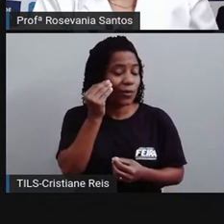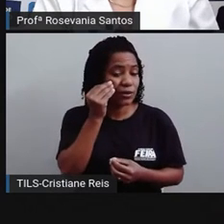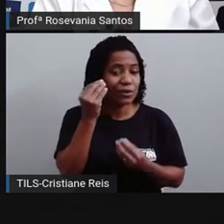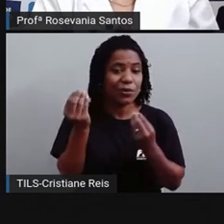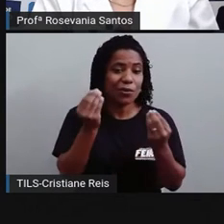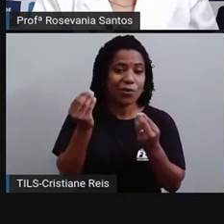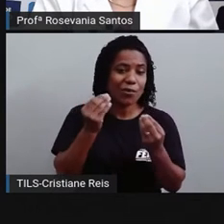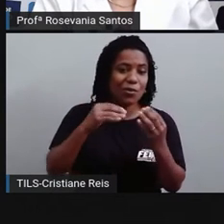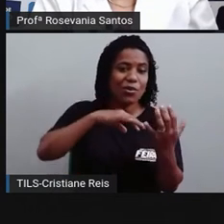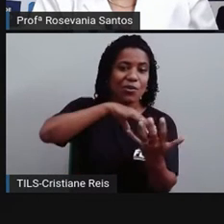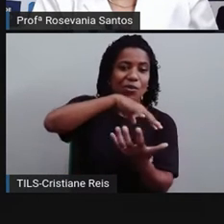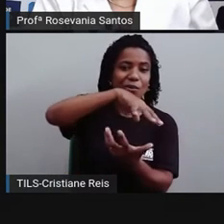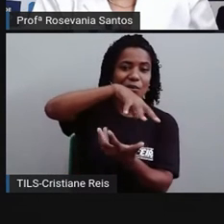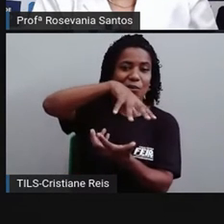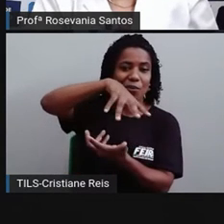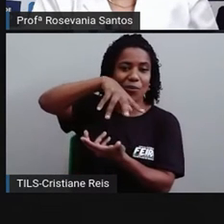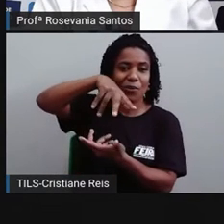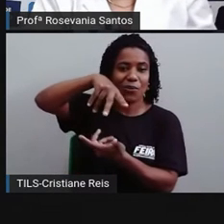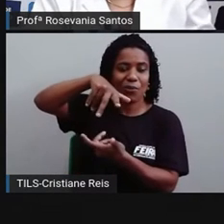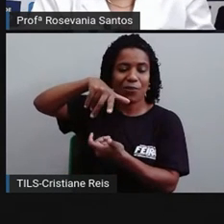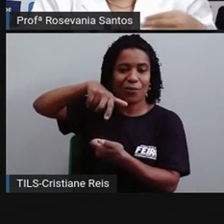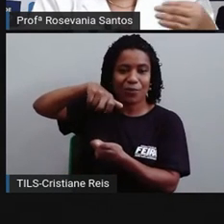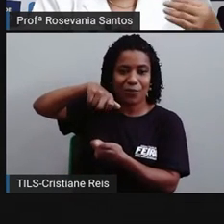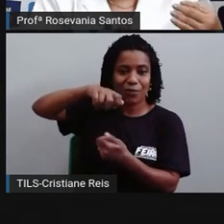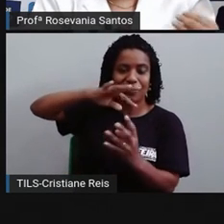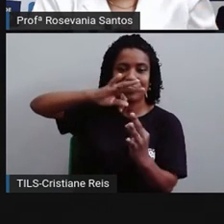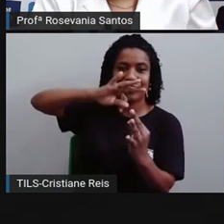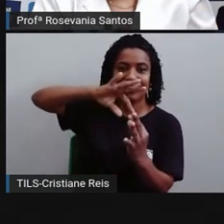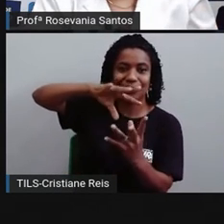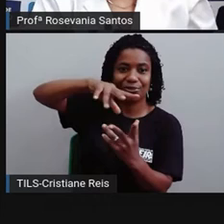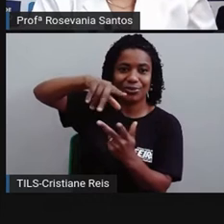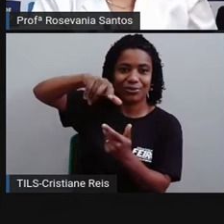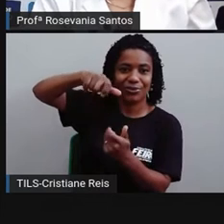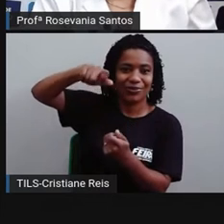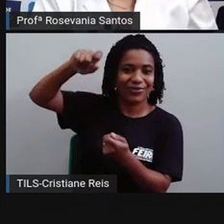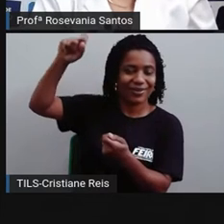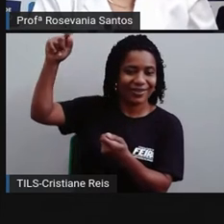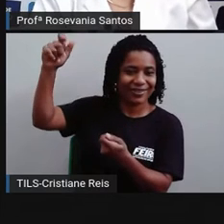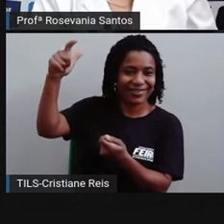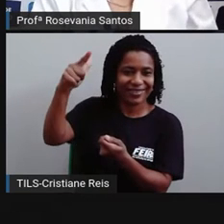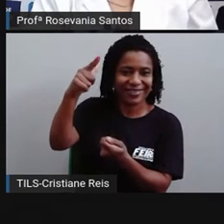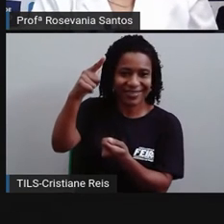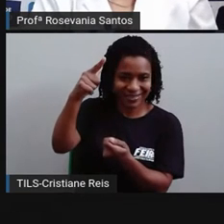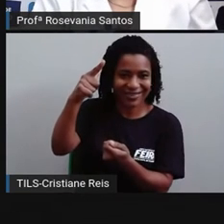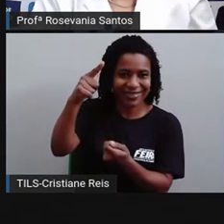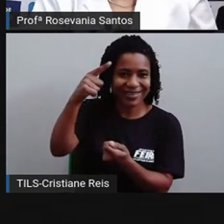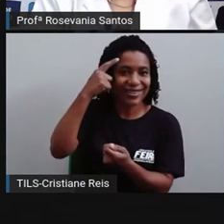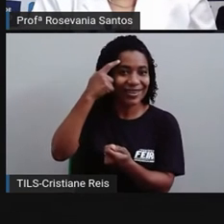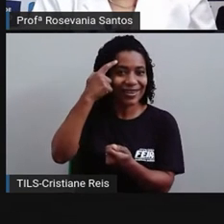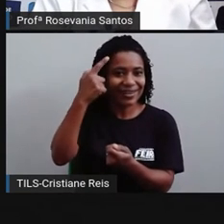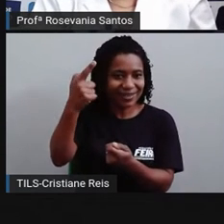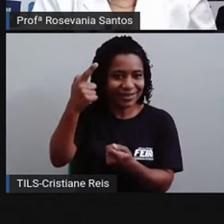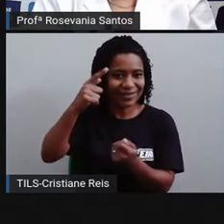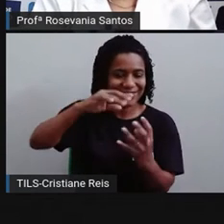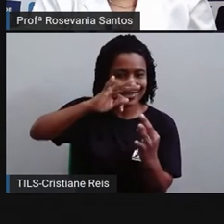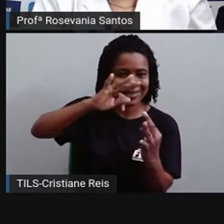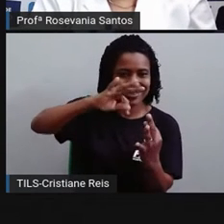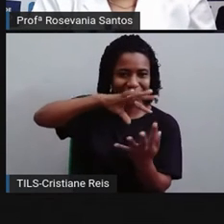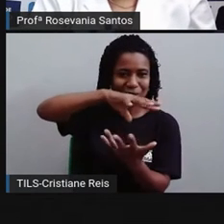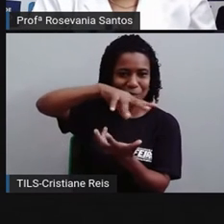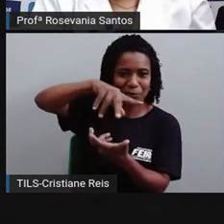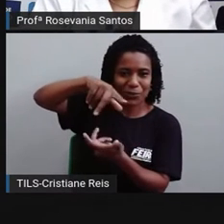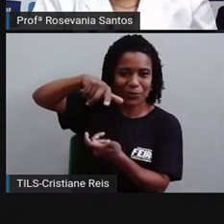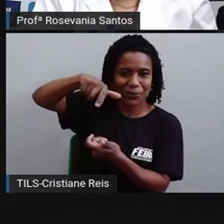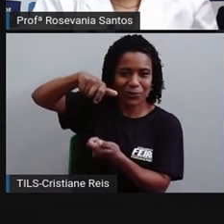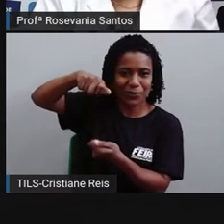planeta ao redor do Sol, ou seja, aquela volta que o planeta faz, né, em torno da nossa estrela que